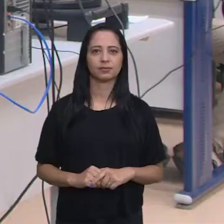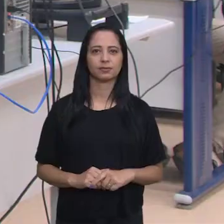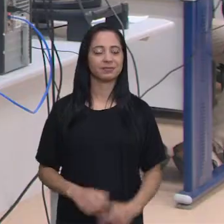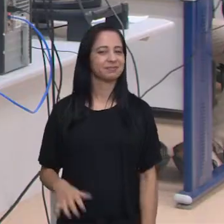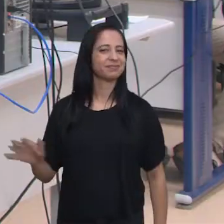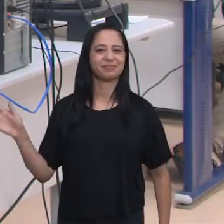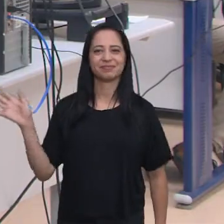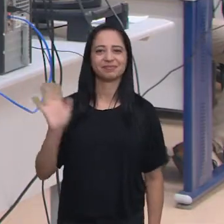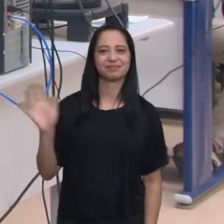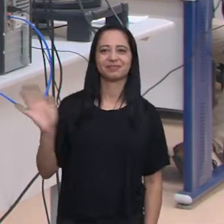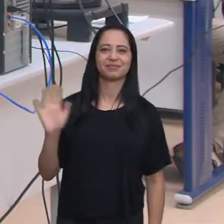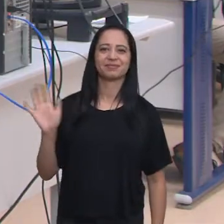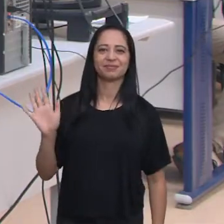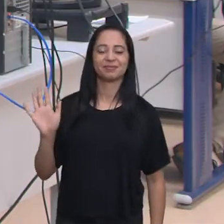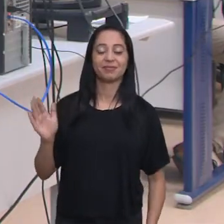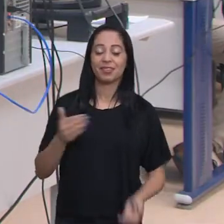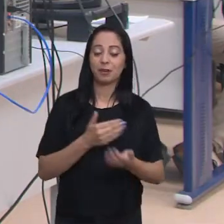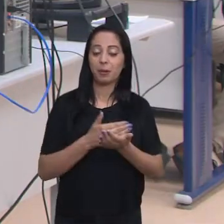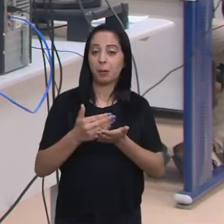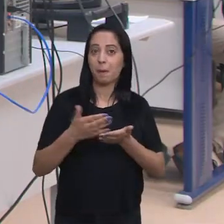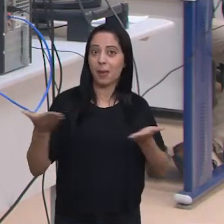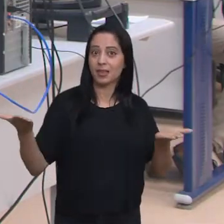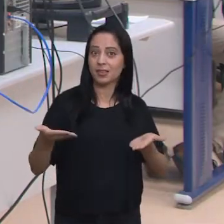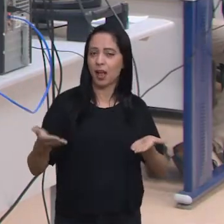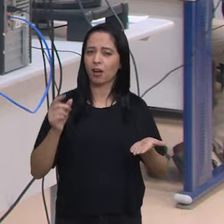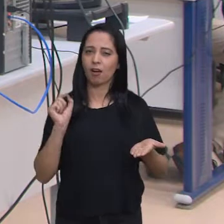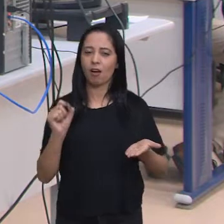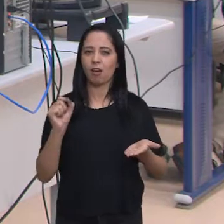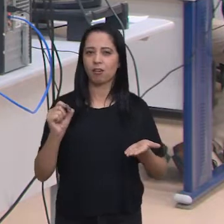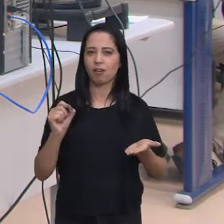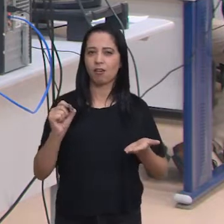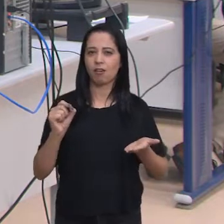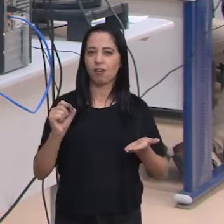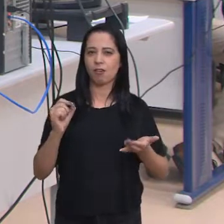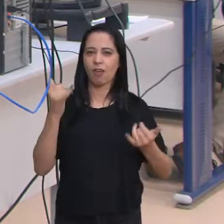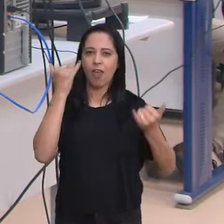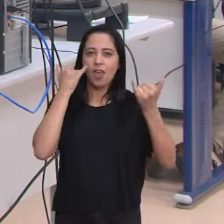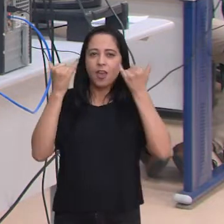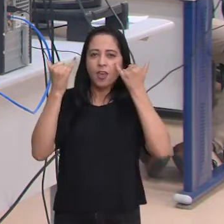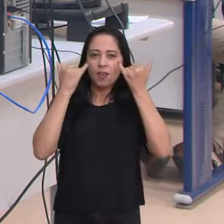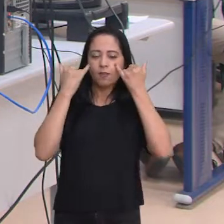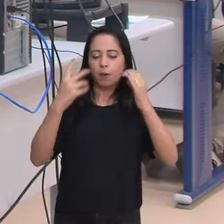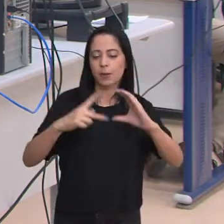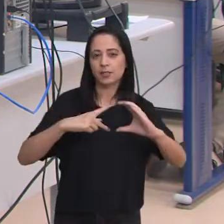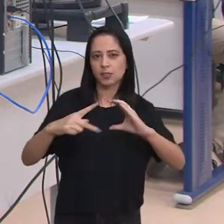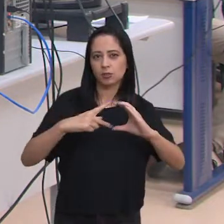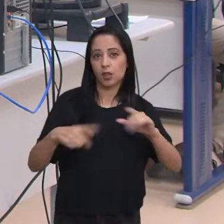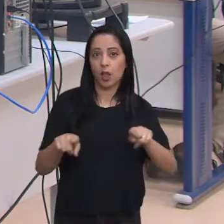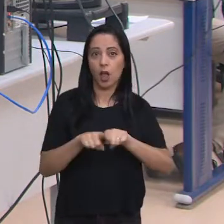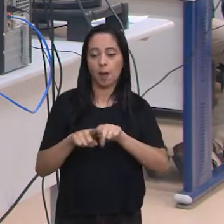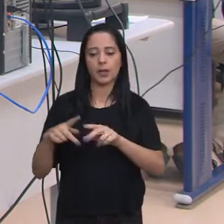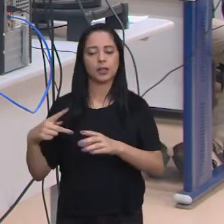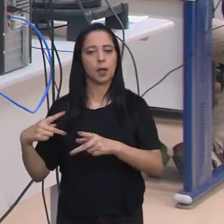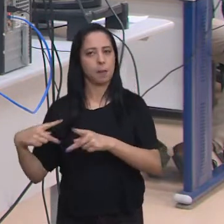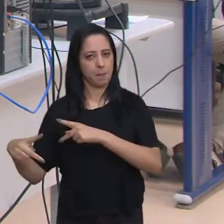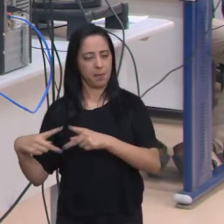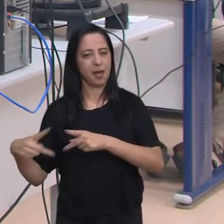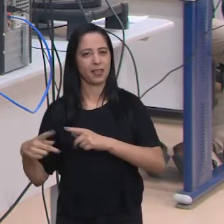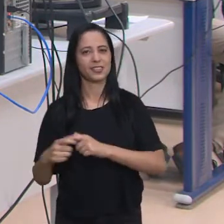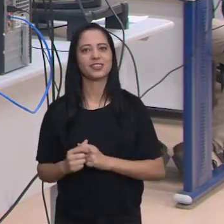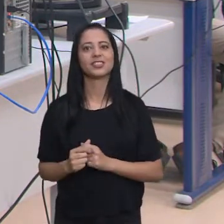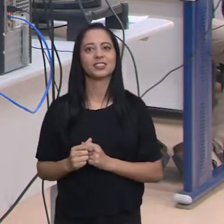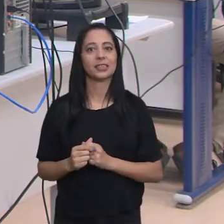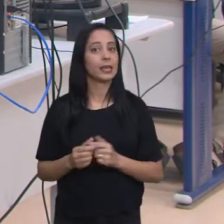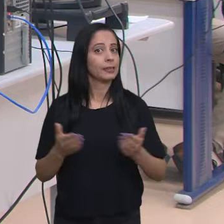Olá, está no ar o Boletim Legislativo com as principais notícias que marcaram a Câmara e a nossa cidade. E para abrir o